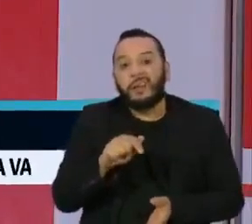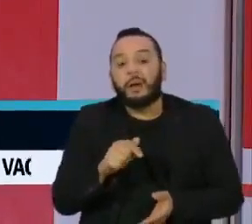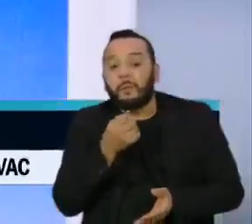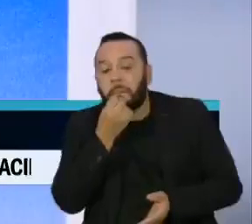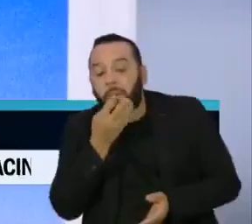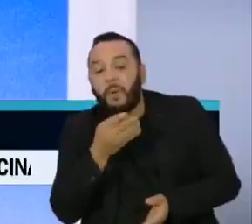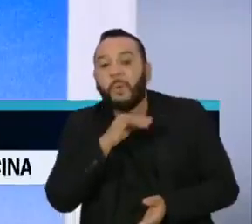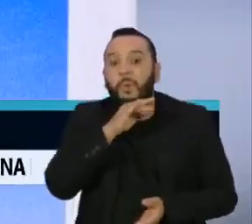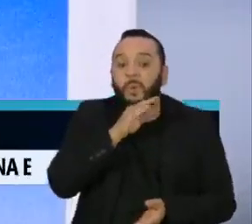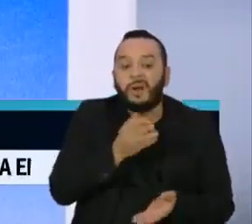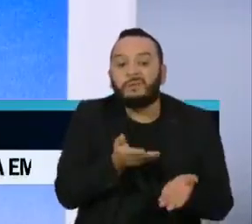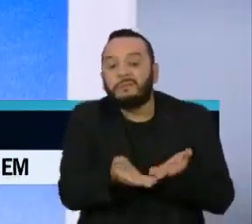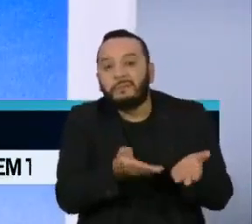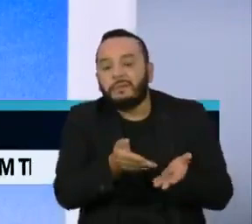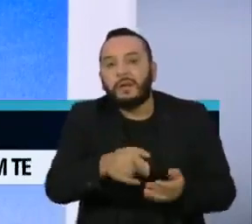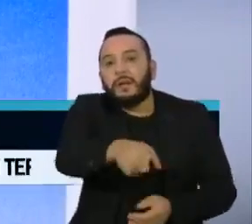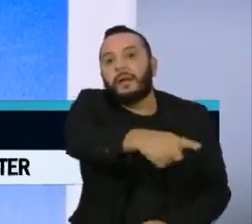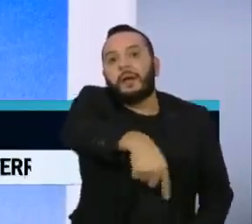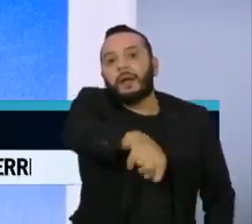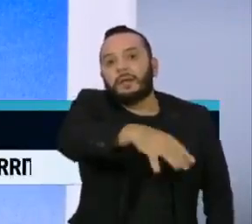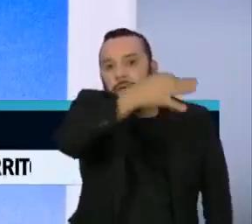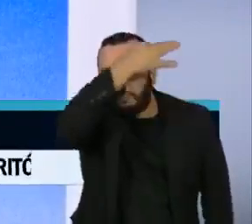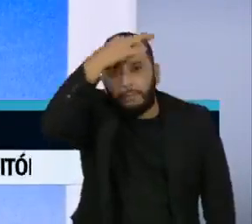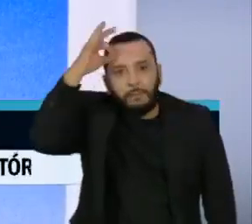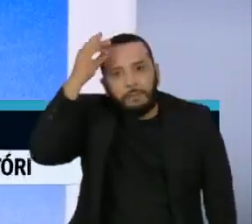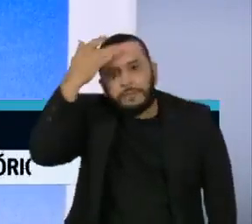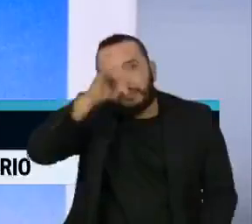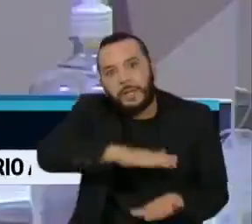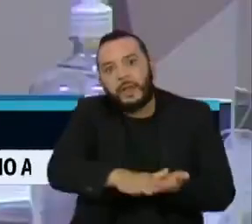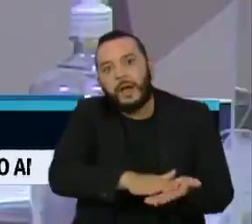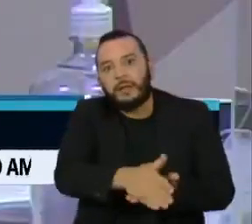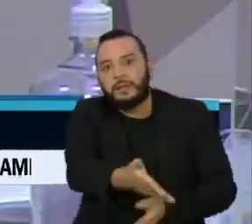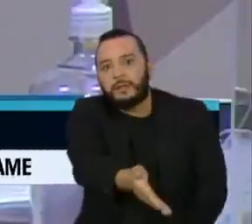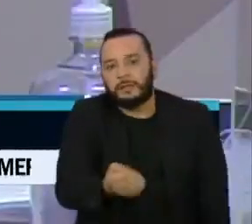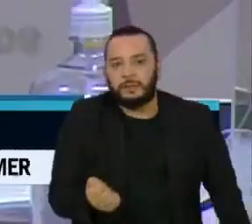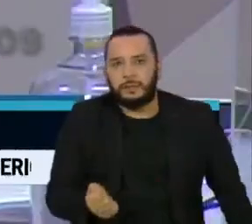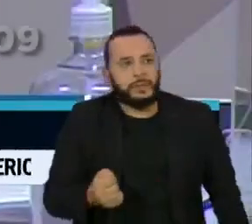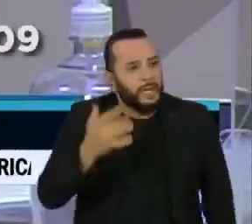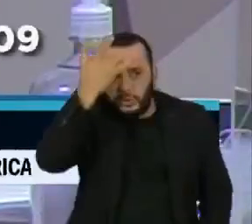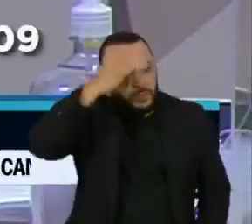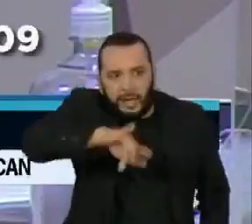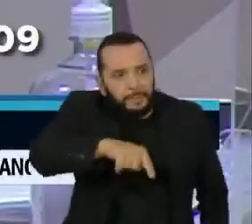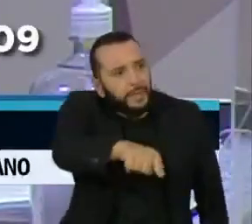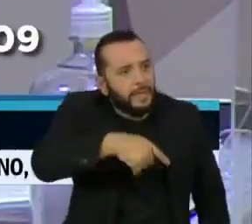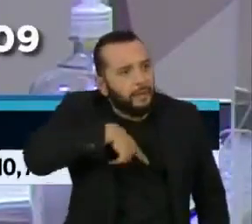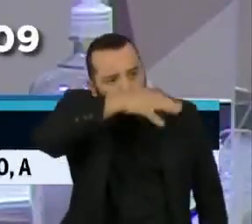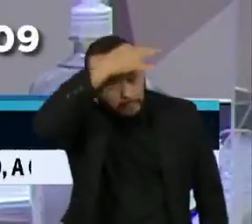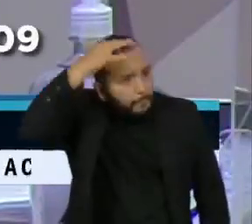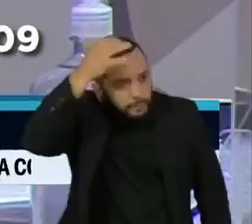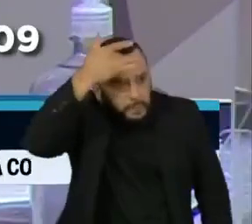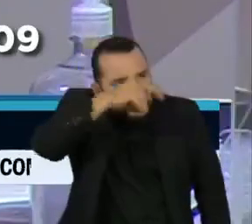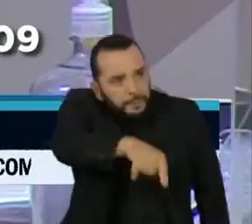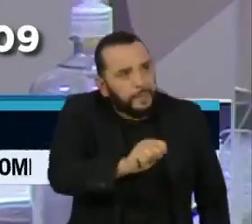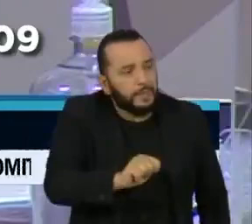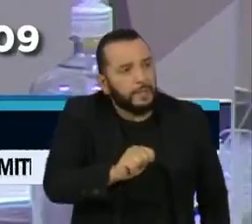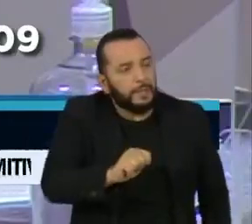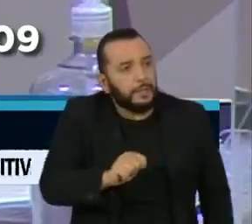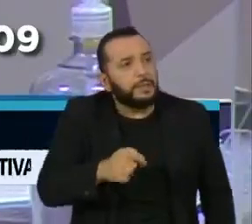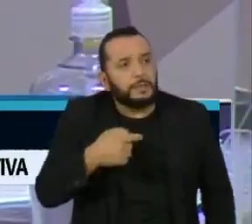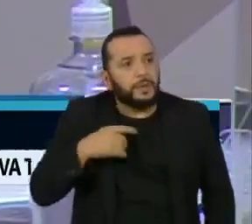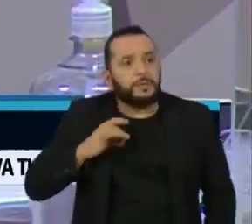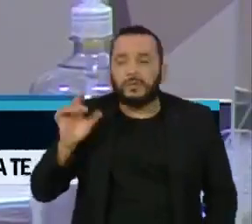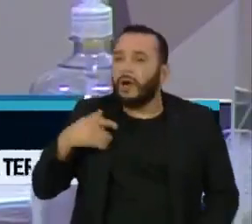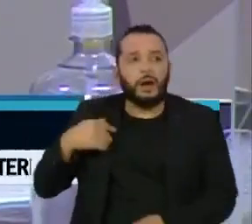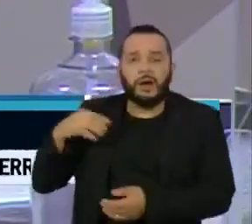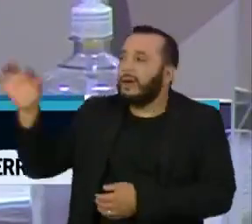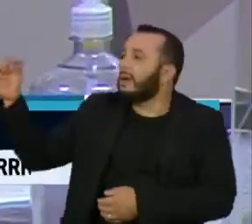ineficazes contra a Covid-19, como a hidroxicloroquina. Eles não sabiam que seriam feitos de cobaia. Eles sabiam que